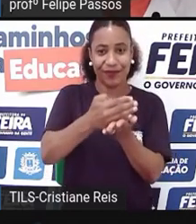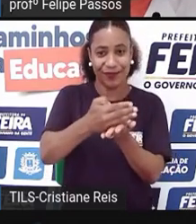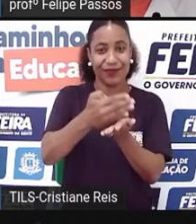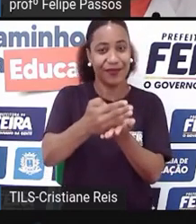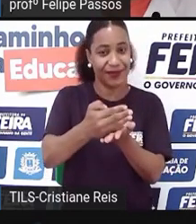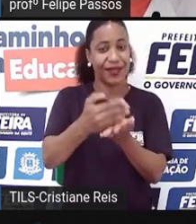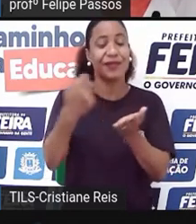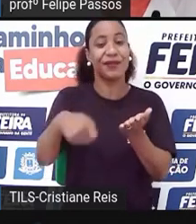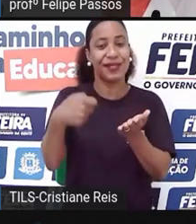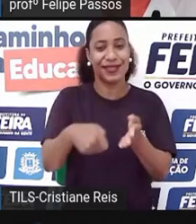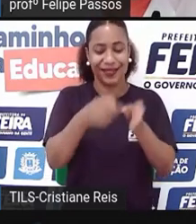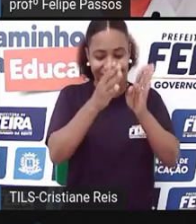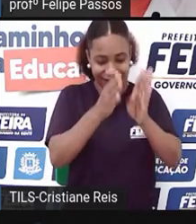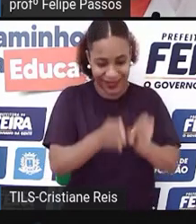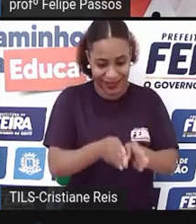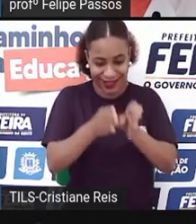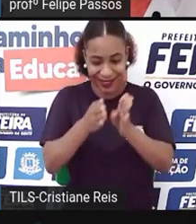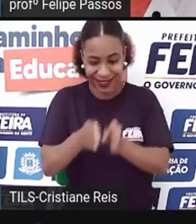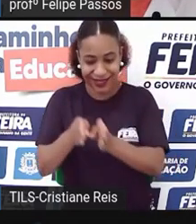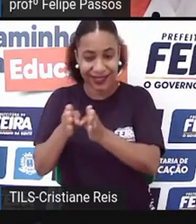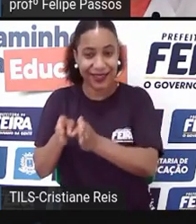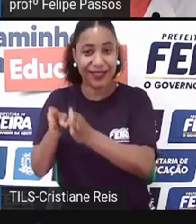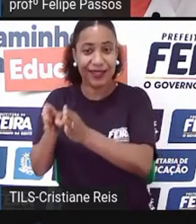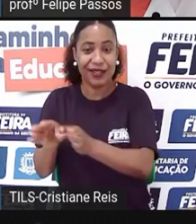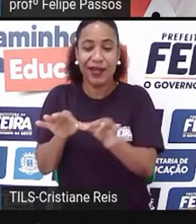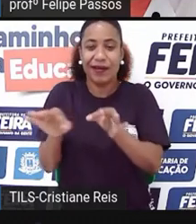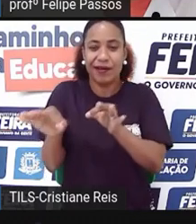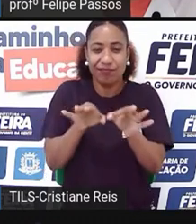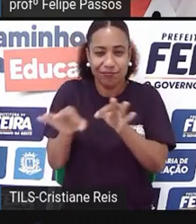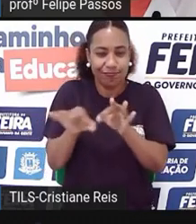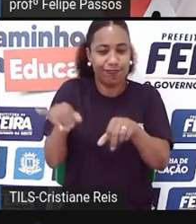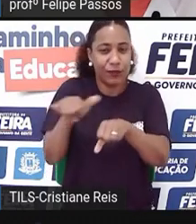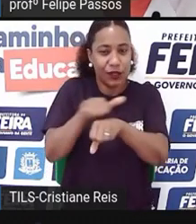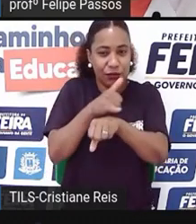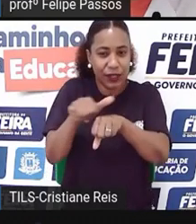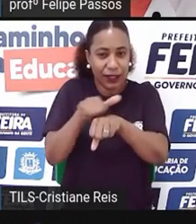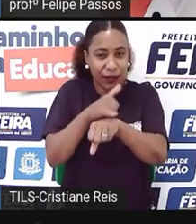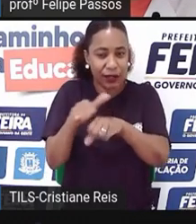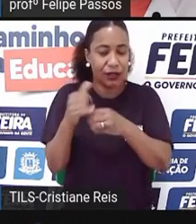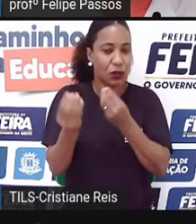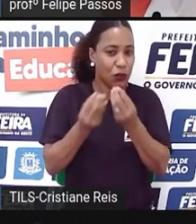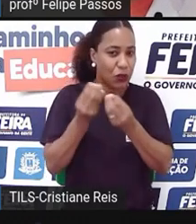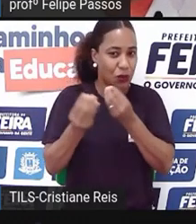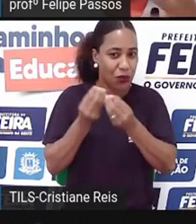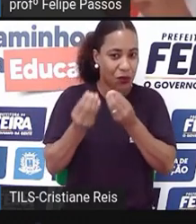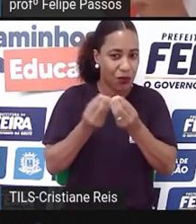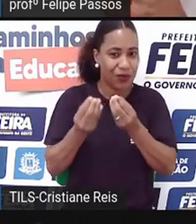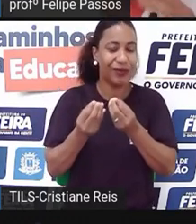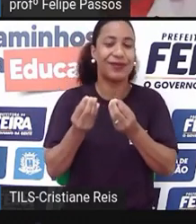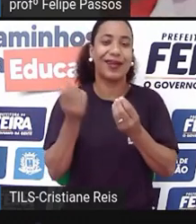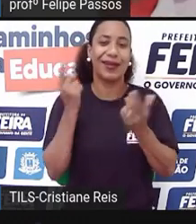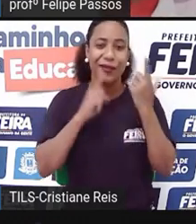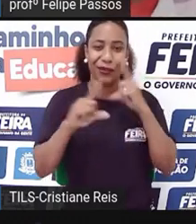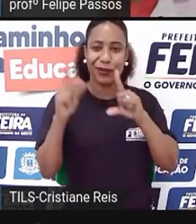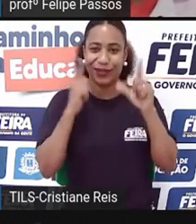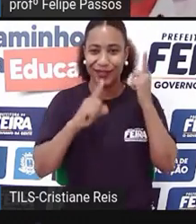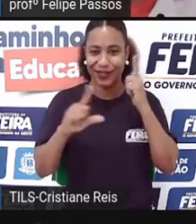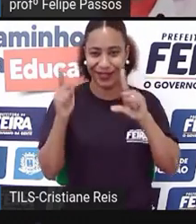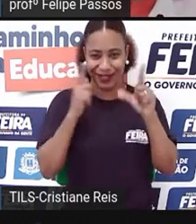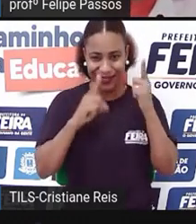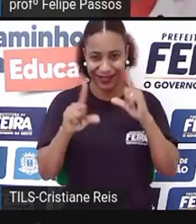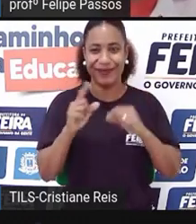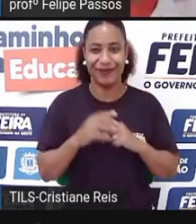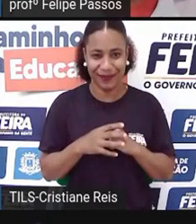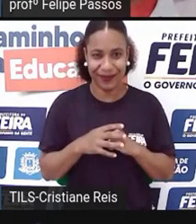para chegar até ela. Então, é sempre, cada pensamento, ele sempre vem carregado de variáveis